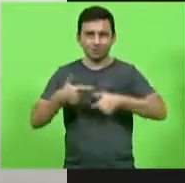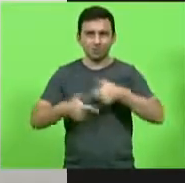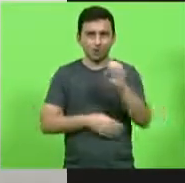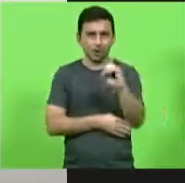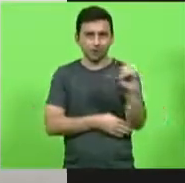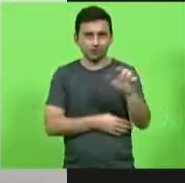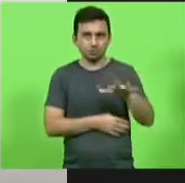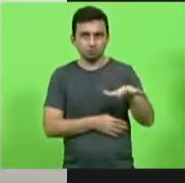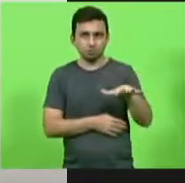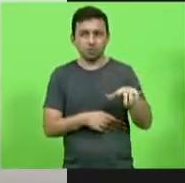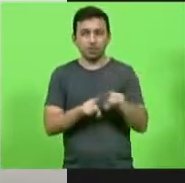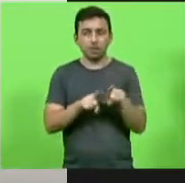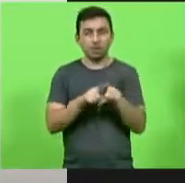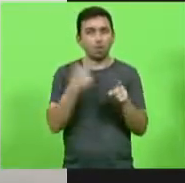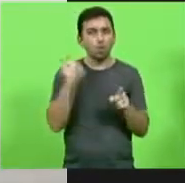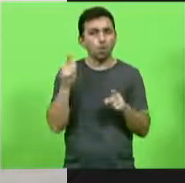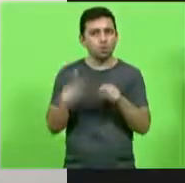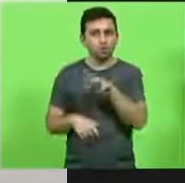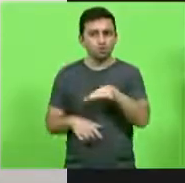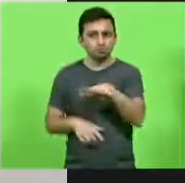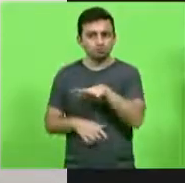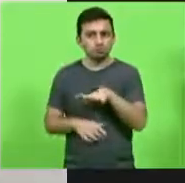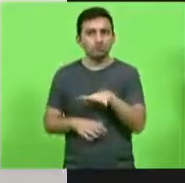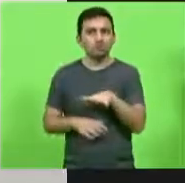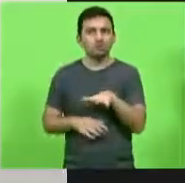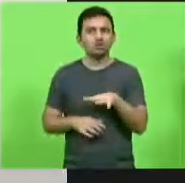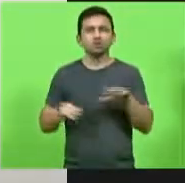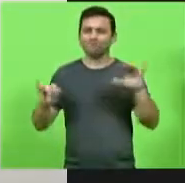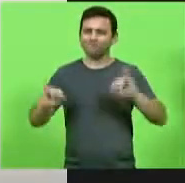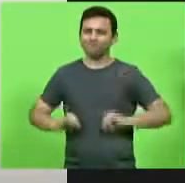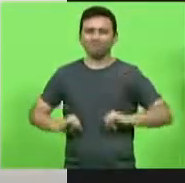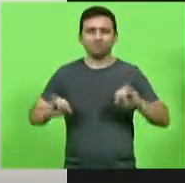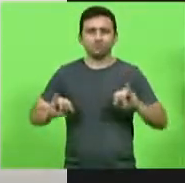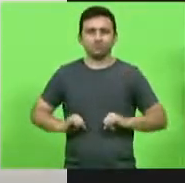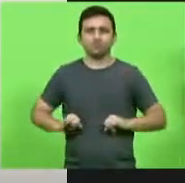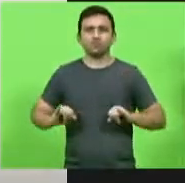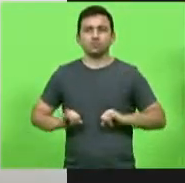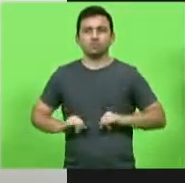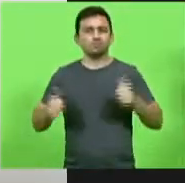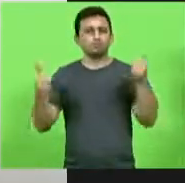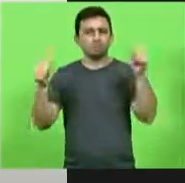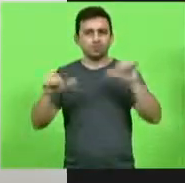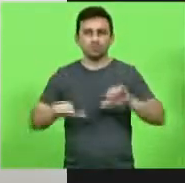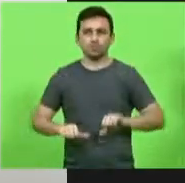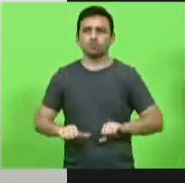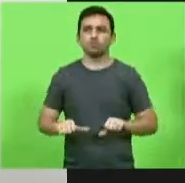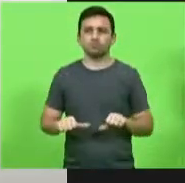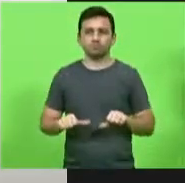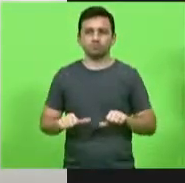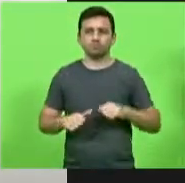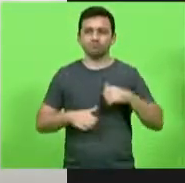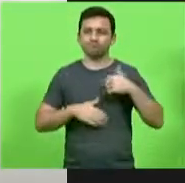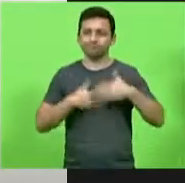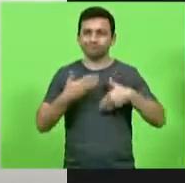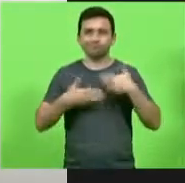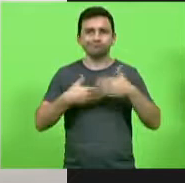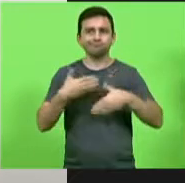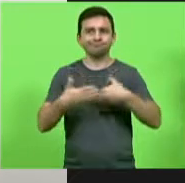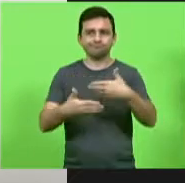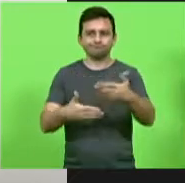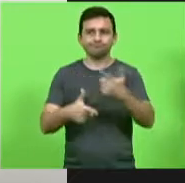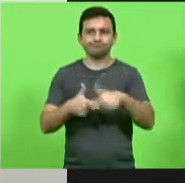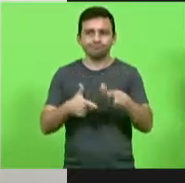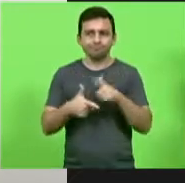e outras regiões do nosso estado está sofrendo enormemente as consequências